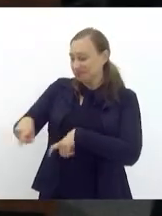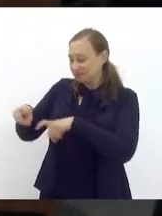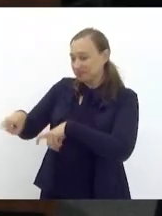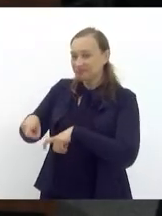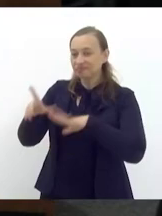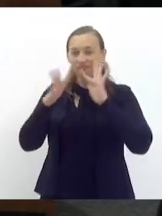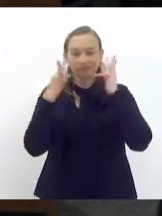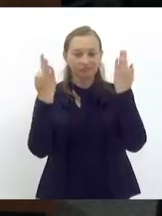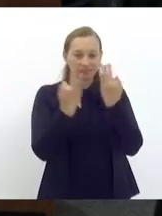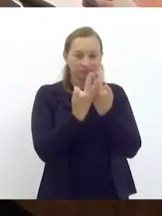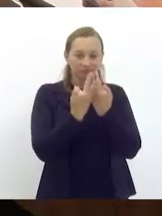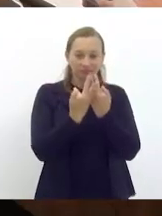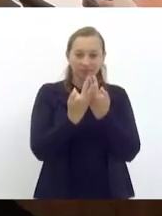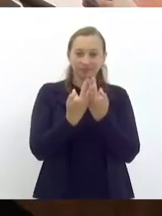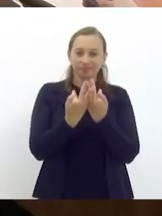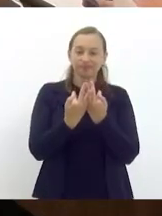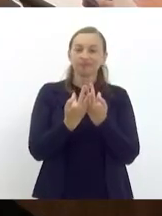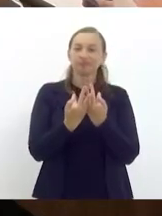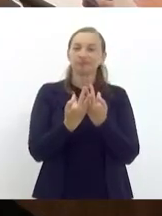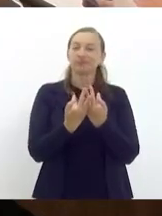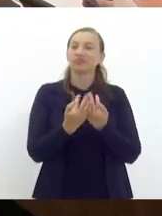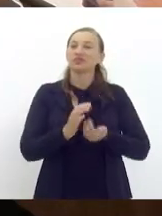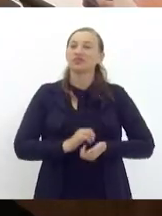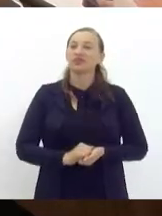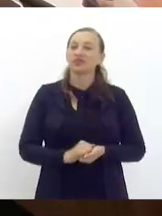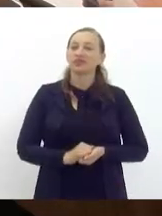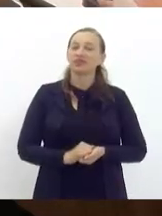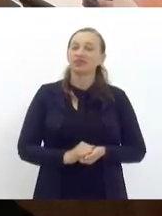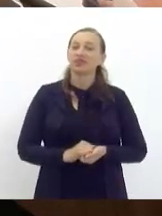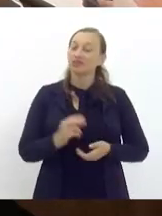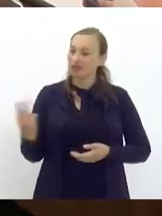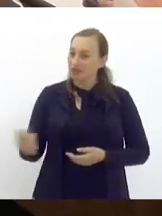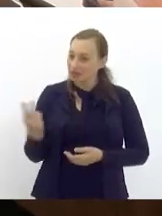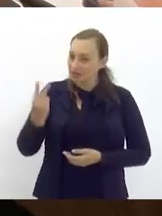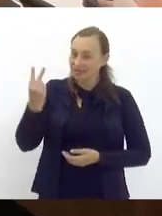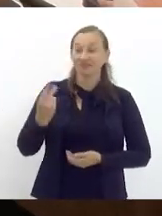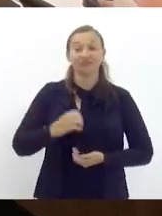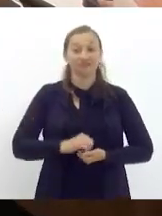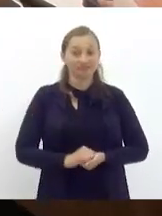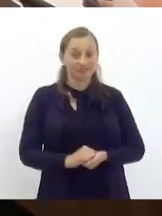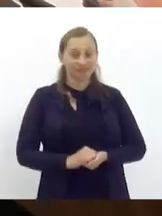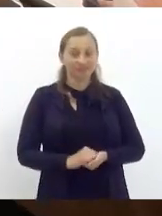agricultura familiar sobretudo está realmente sendo prestigiada e valorizada